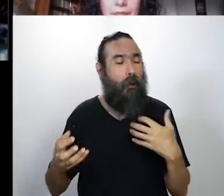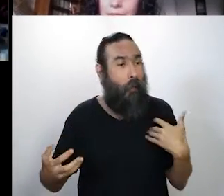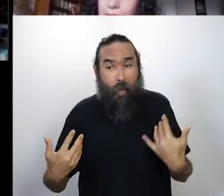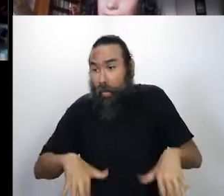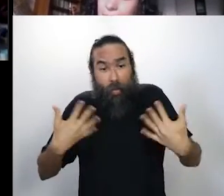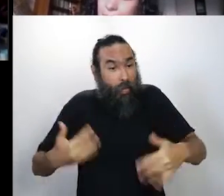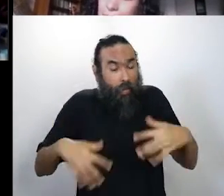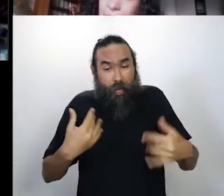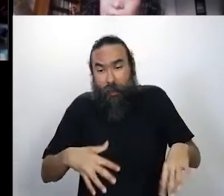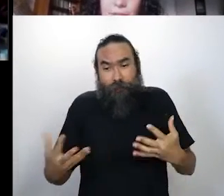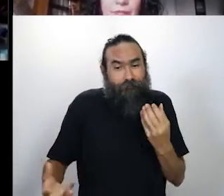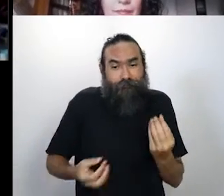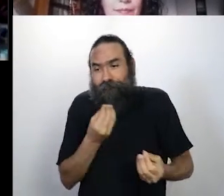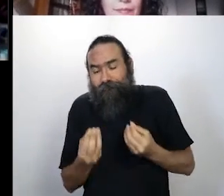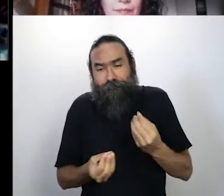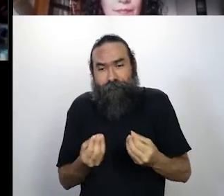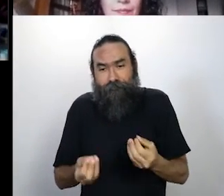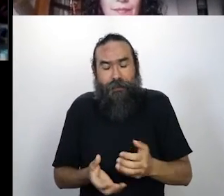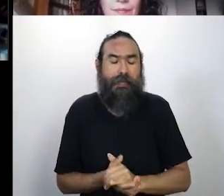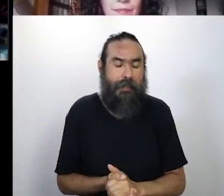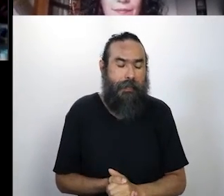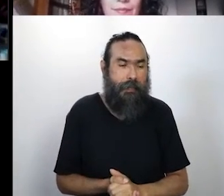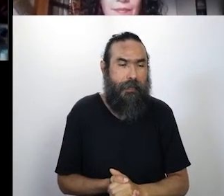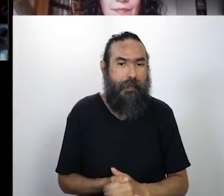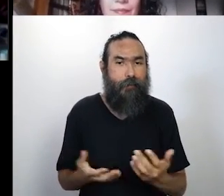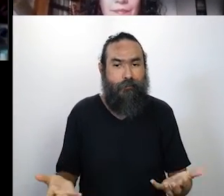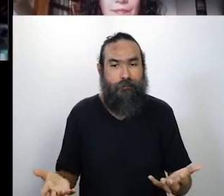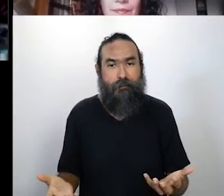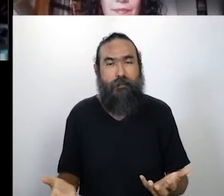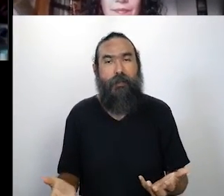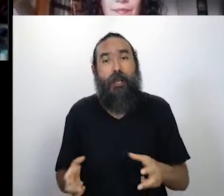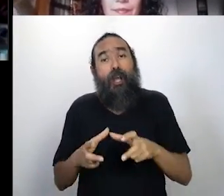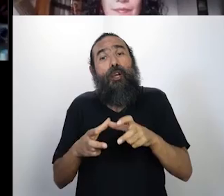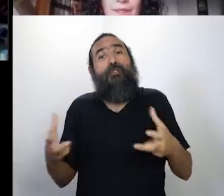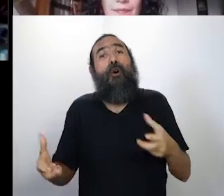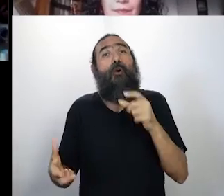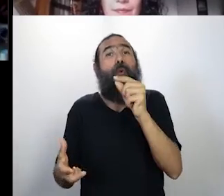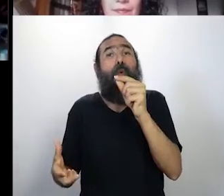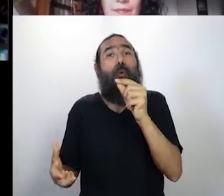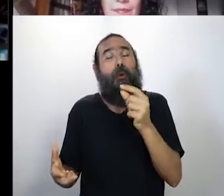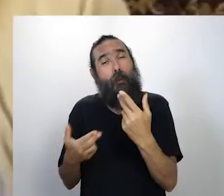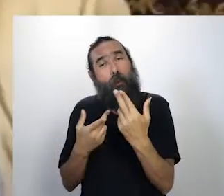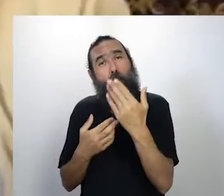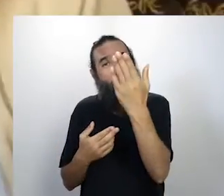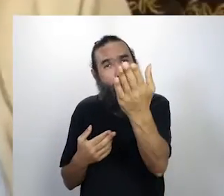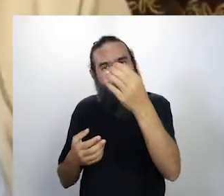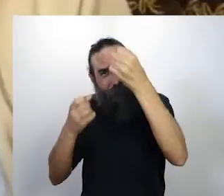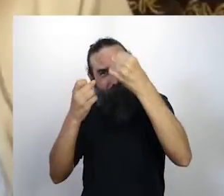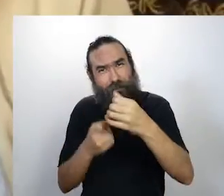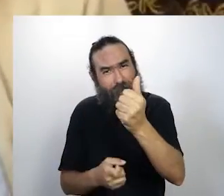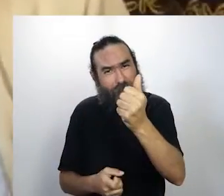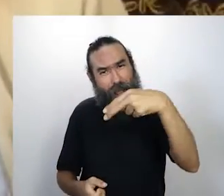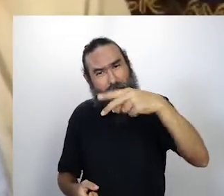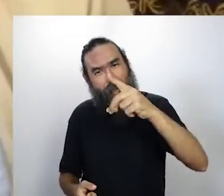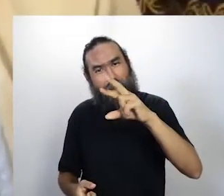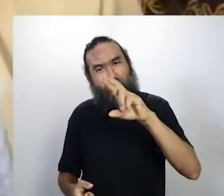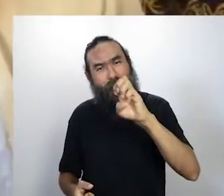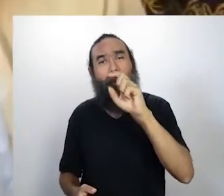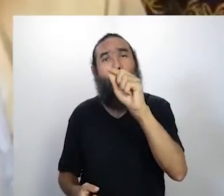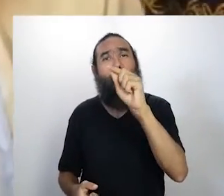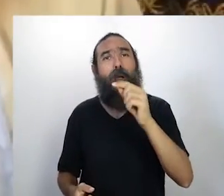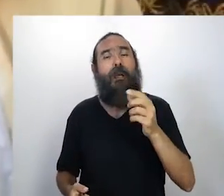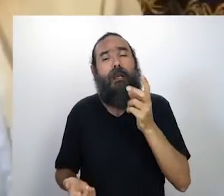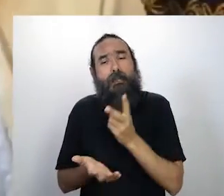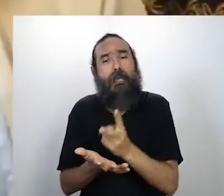Por sorte, também, aquela é como o André, acabou pintando, toda hora aparece alguma coisa, alguém produzindo alguma